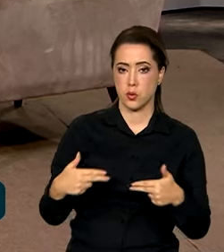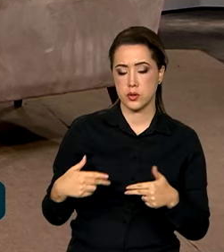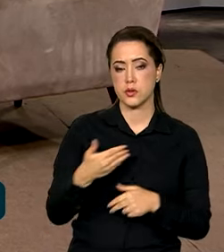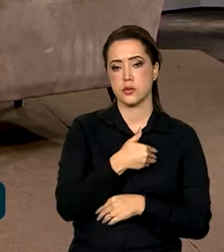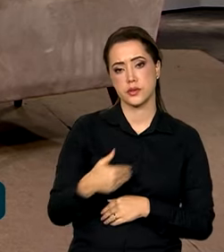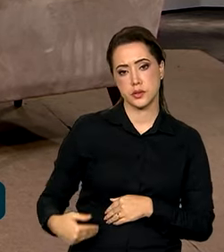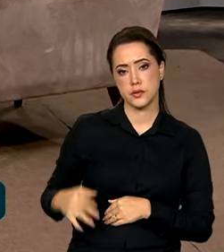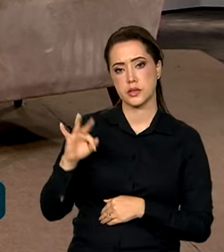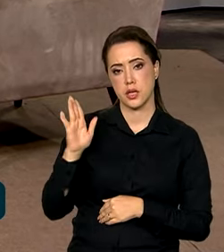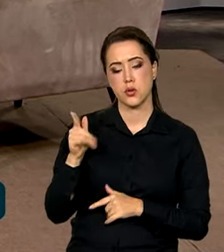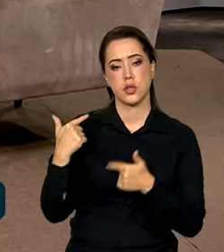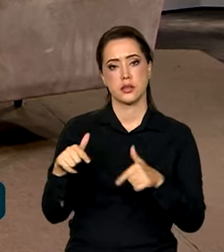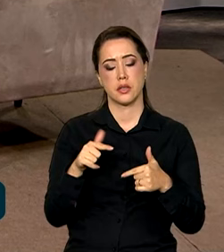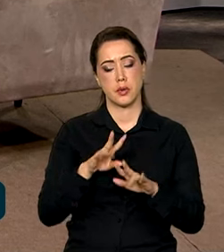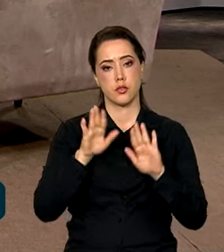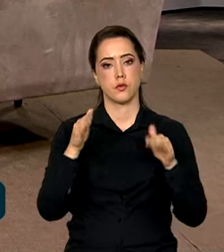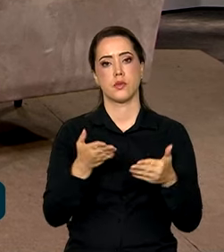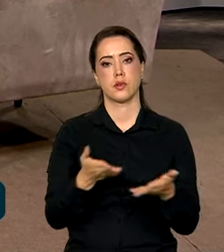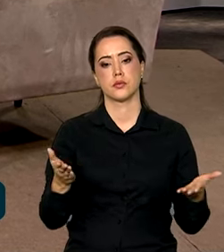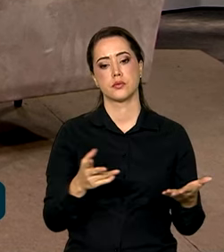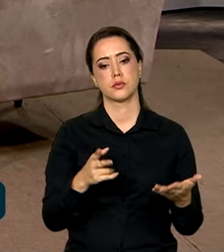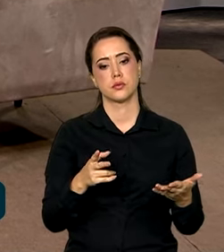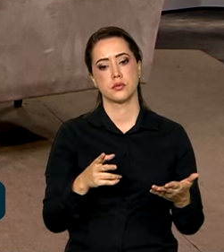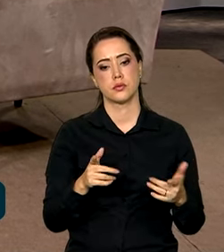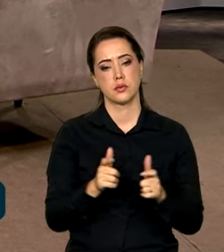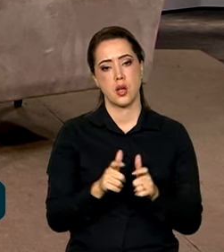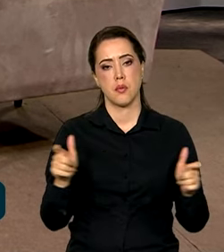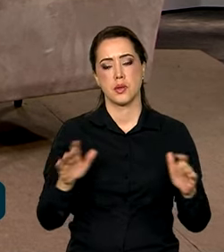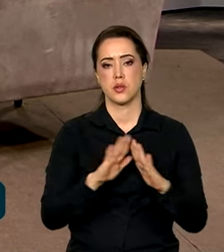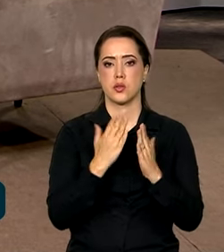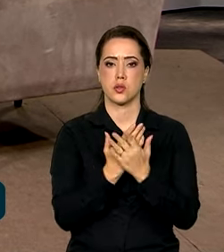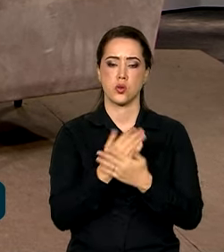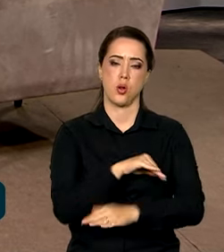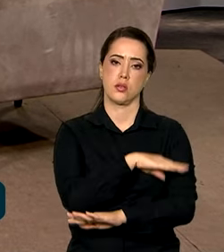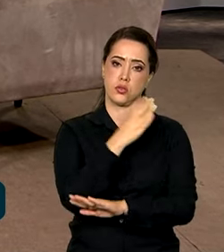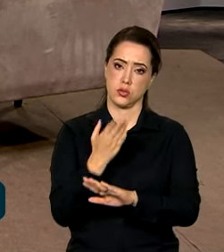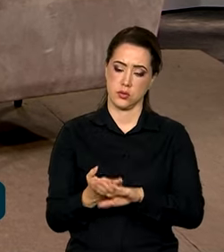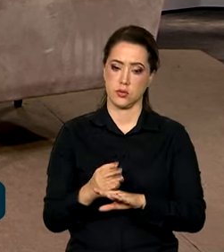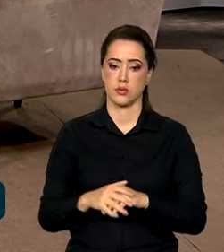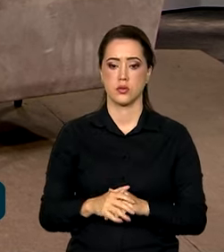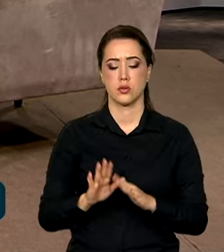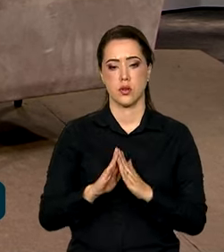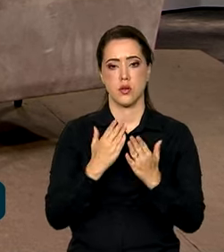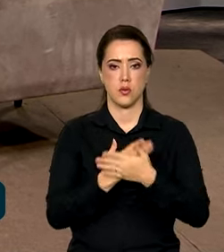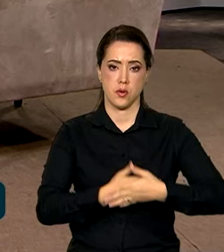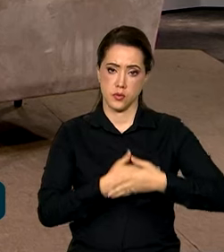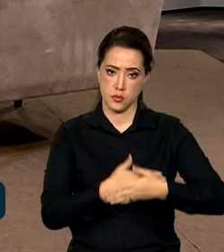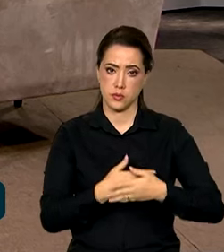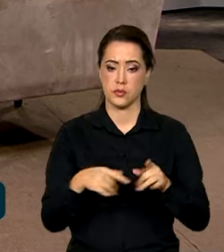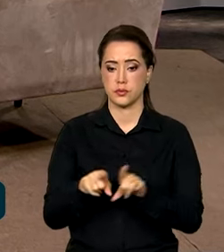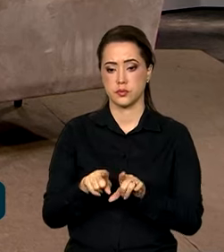governo federal já está agindo nesse sentido, ampliando as escolas de tempo integral, ampliando a política de